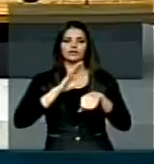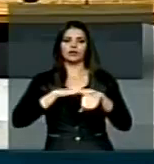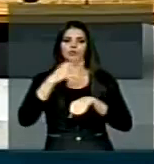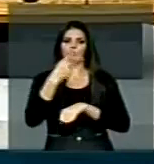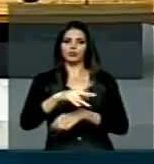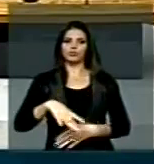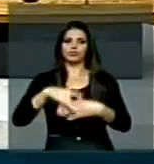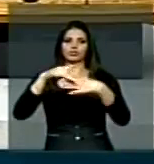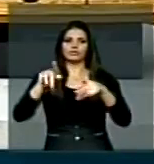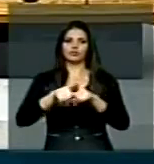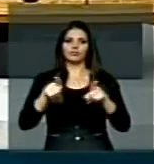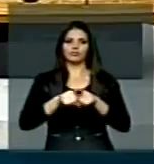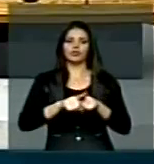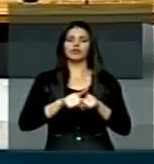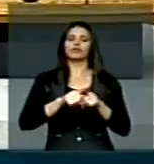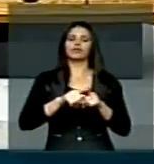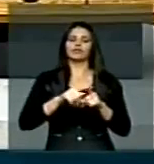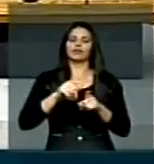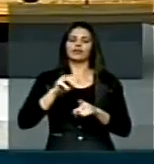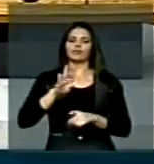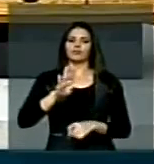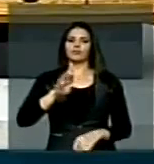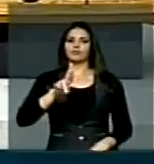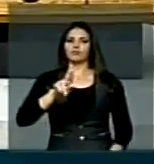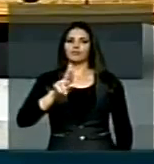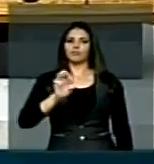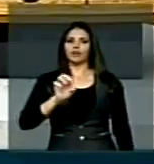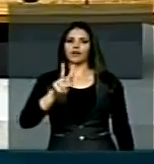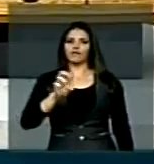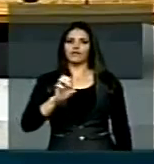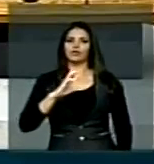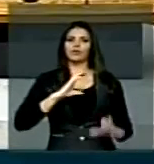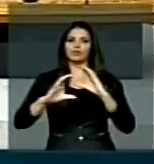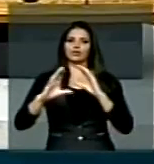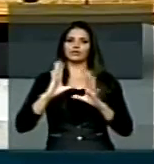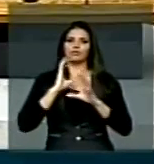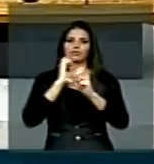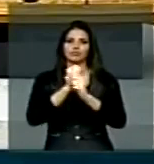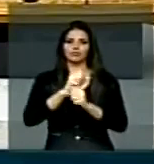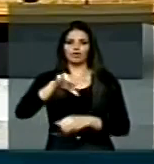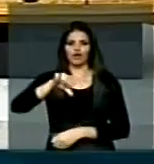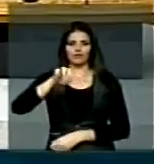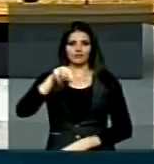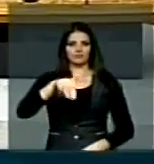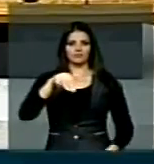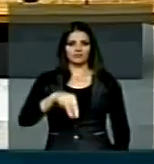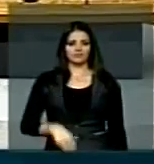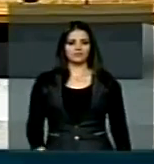...federância e breves comunicações, nós concedemos a palavra à Vossa Excelência por nove minutos.